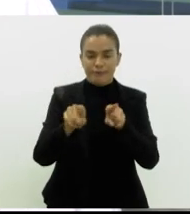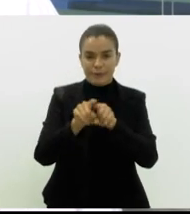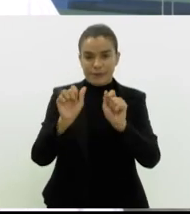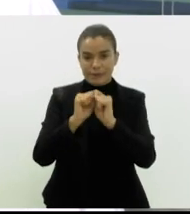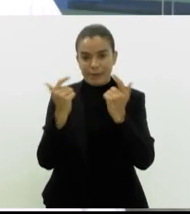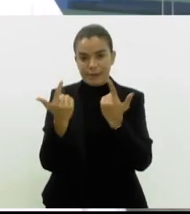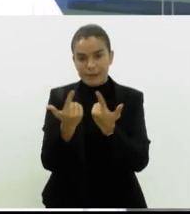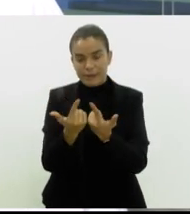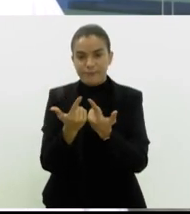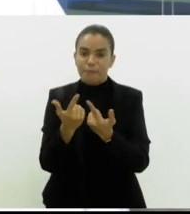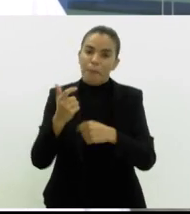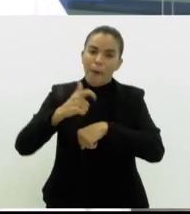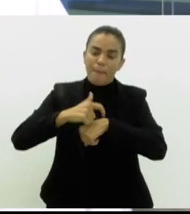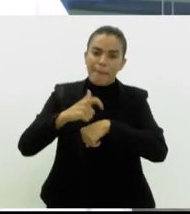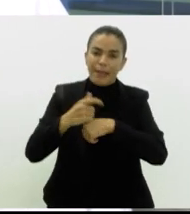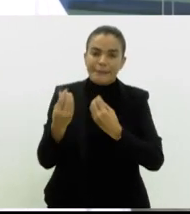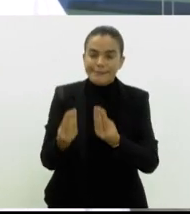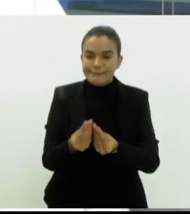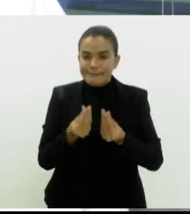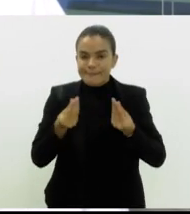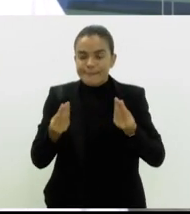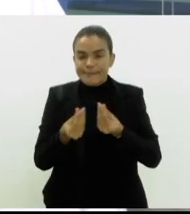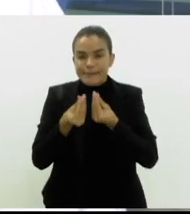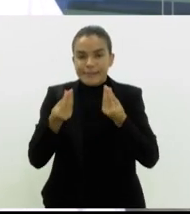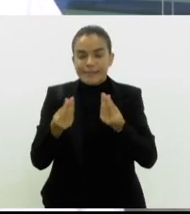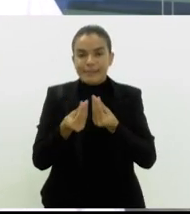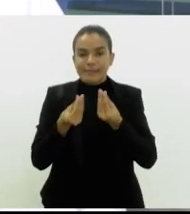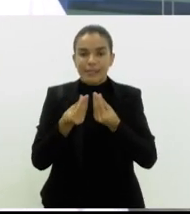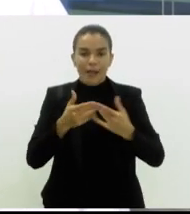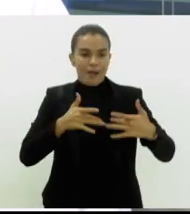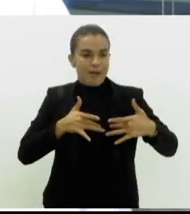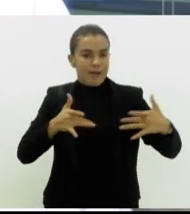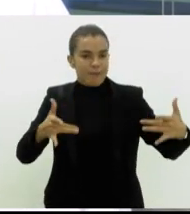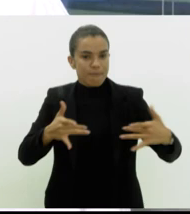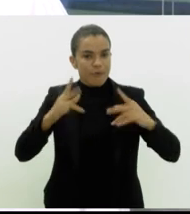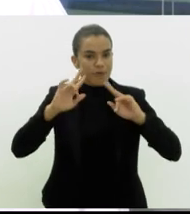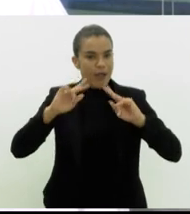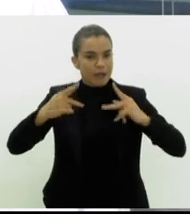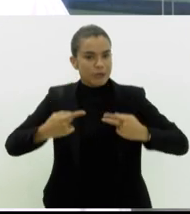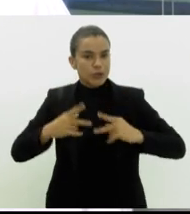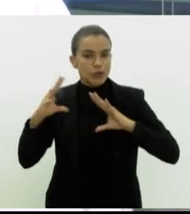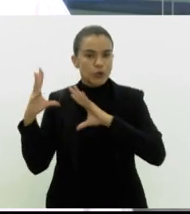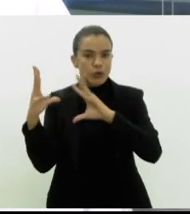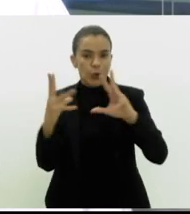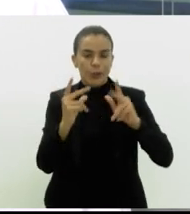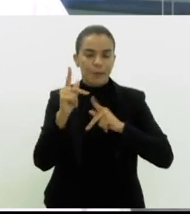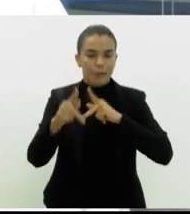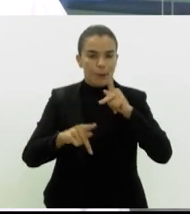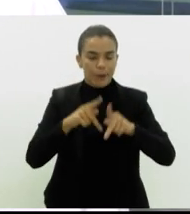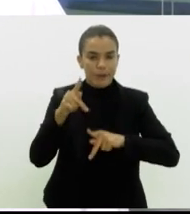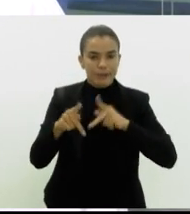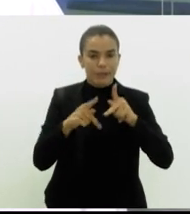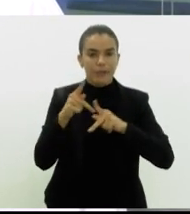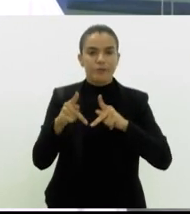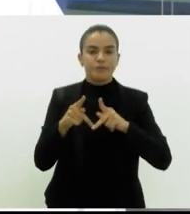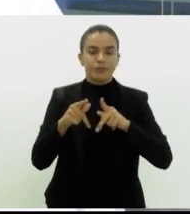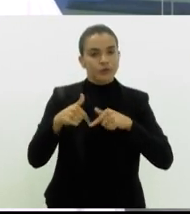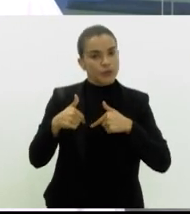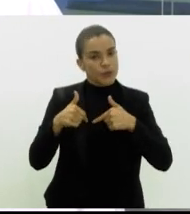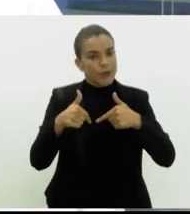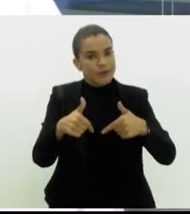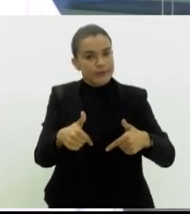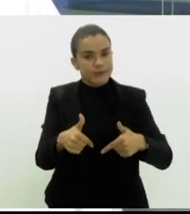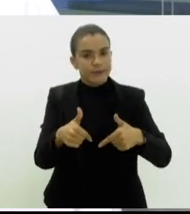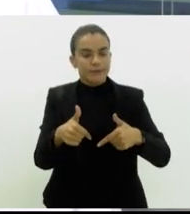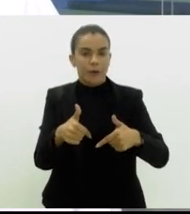delicado e sensível a bondade do ser humano com a realização de uma ação que é